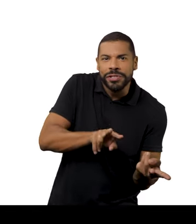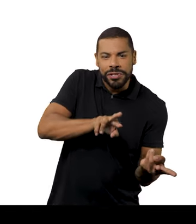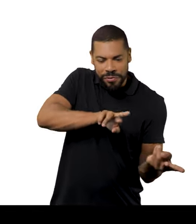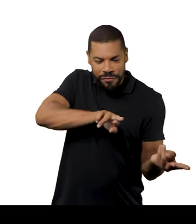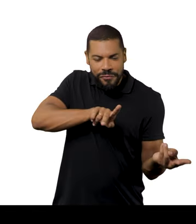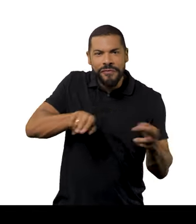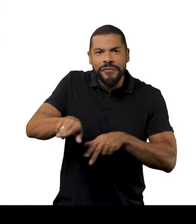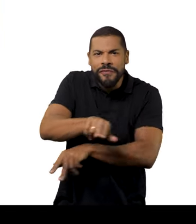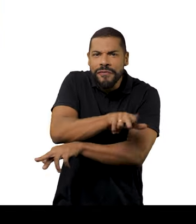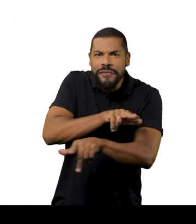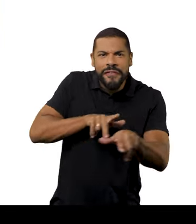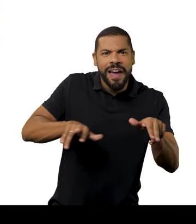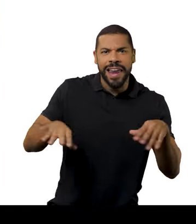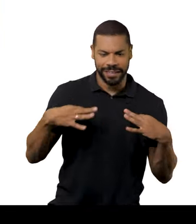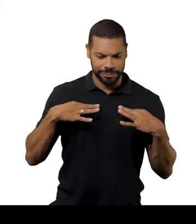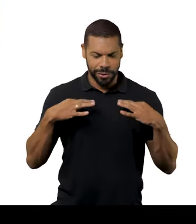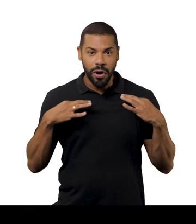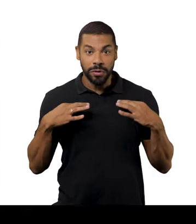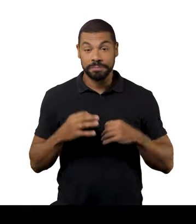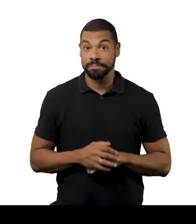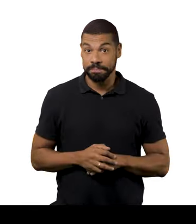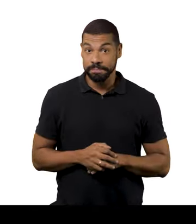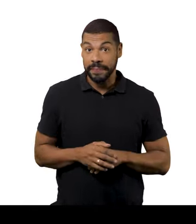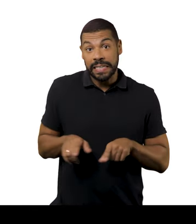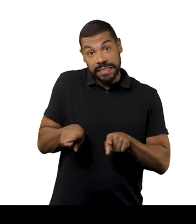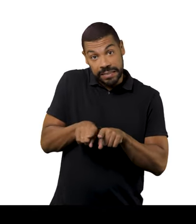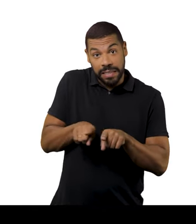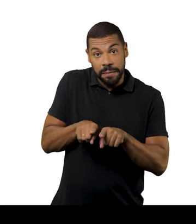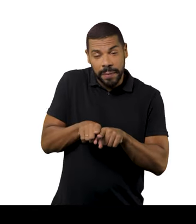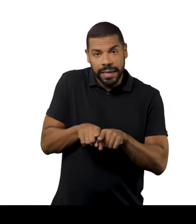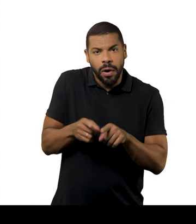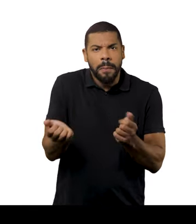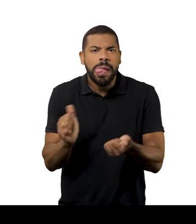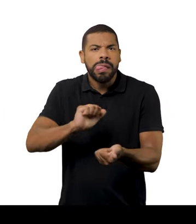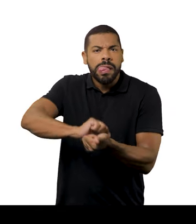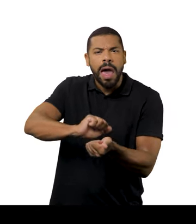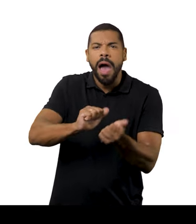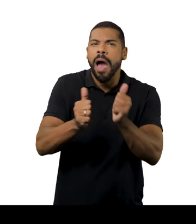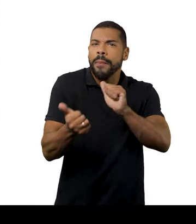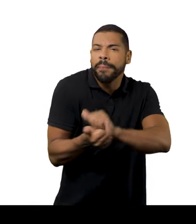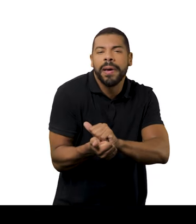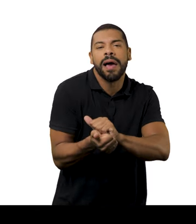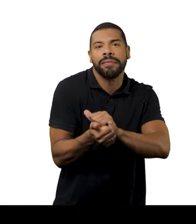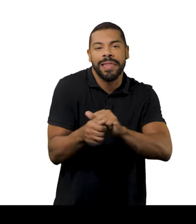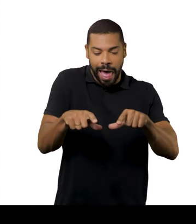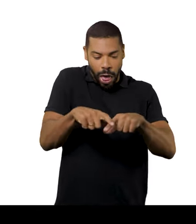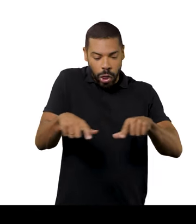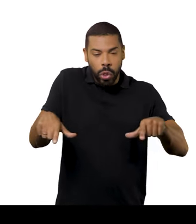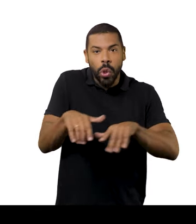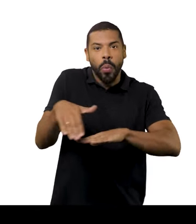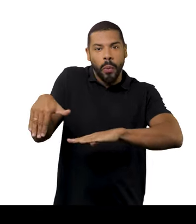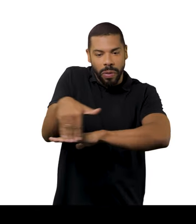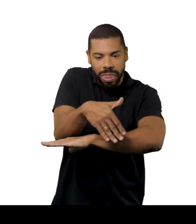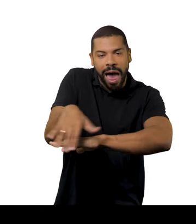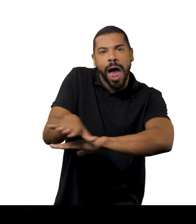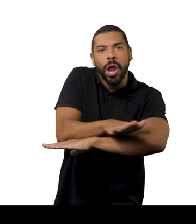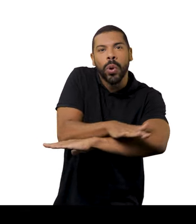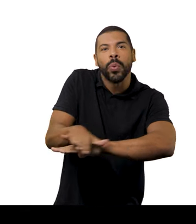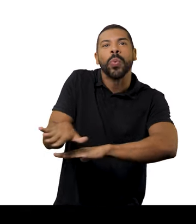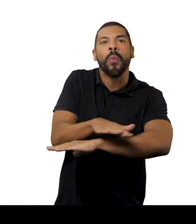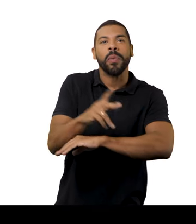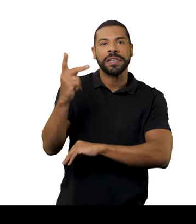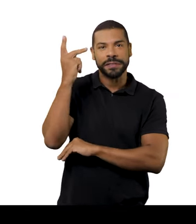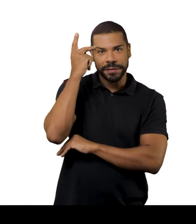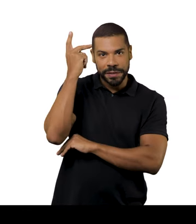maravilhosa das padronagens diferentes, Que tem várias padronagens, né? Inclusive, uma releitura da calçada de São Paulo, né?